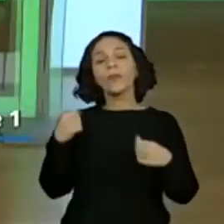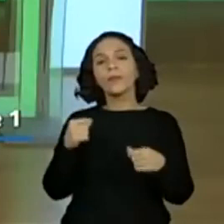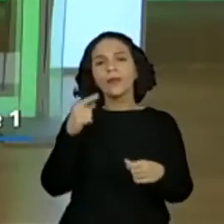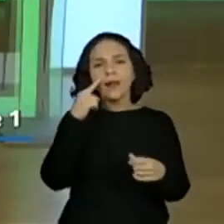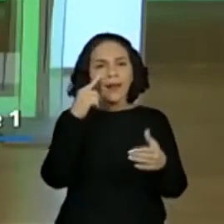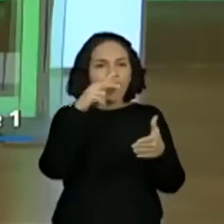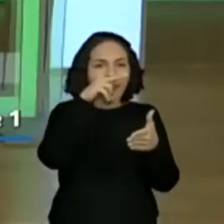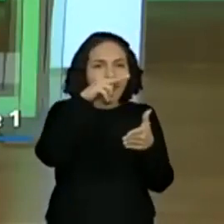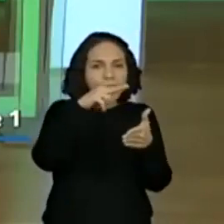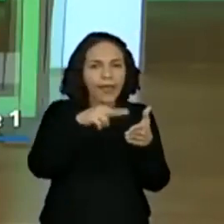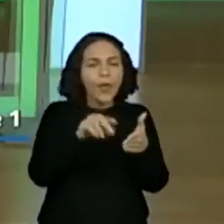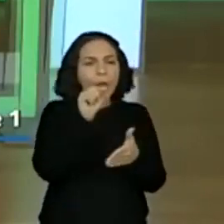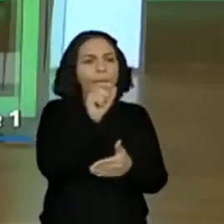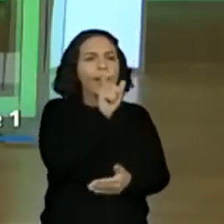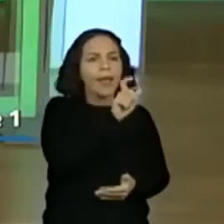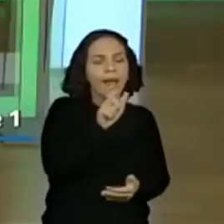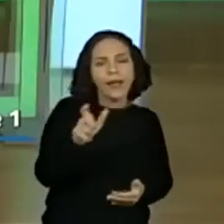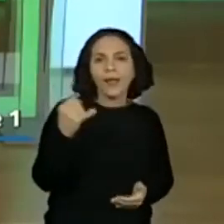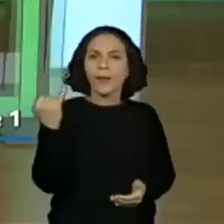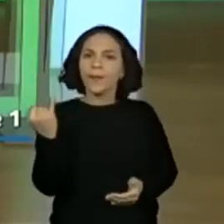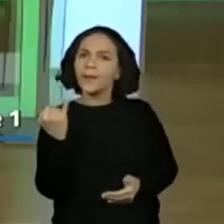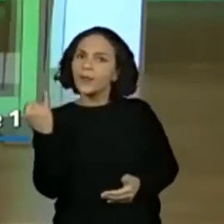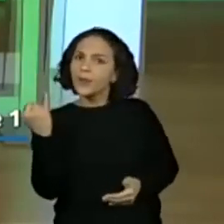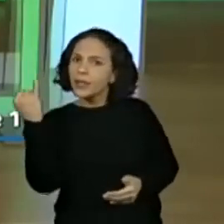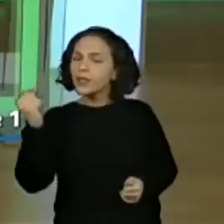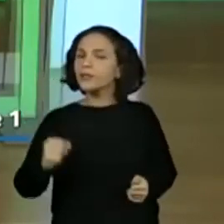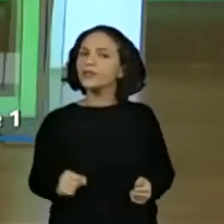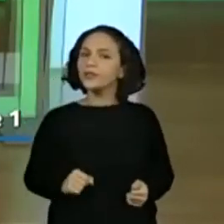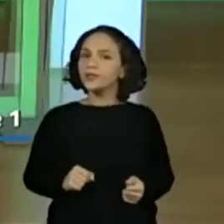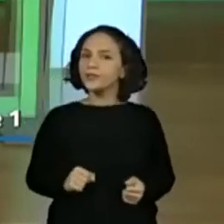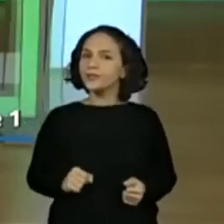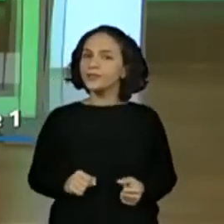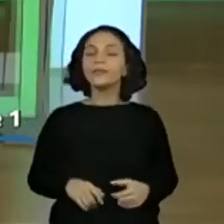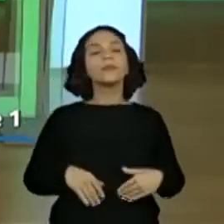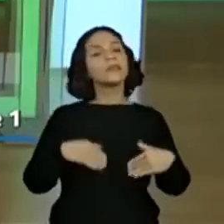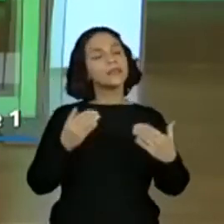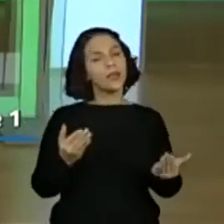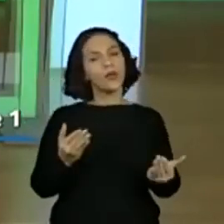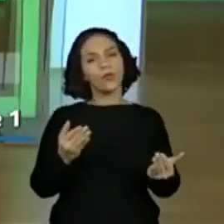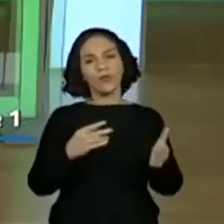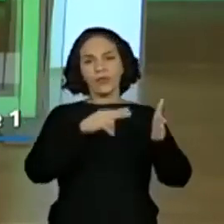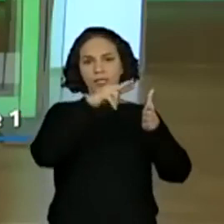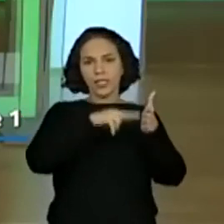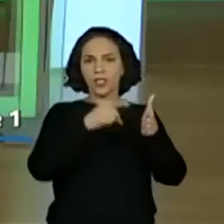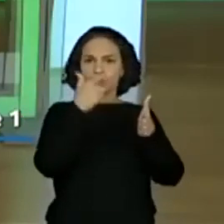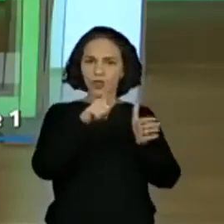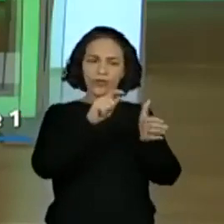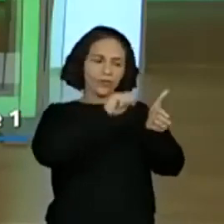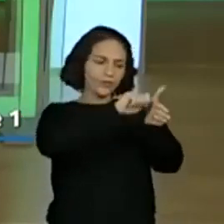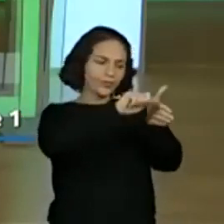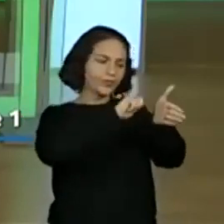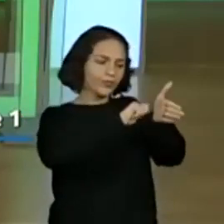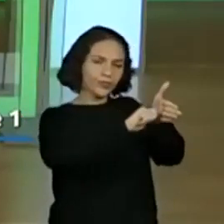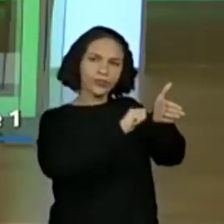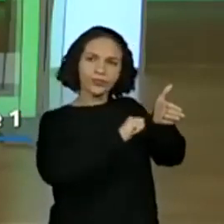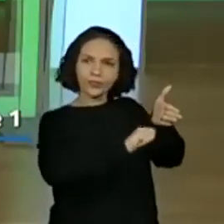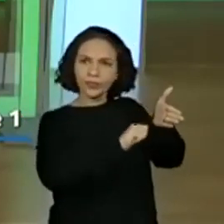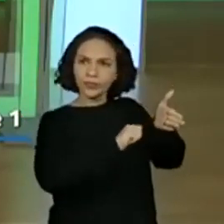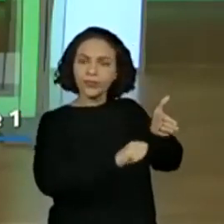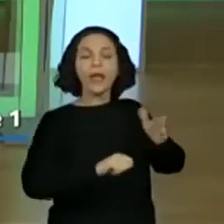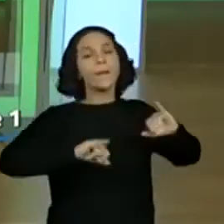tudo aquilo para a gente saber o que a gente vai continuar. Então, a gente vai retomar e fazer algumas anotações para que a gente